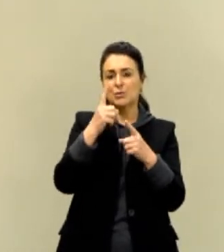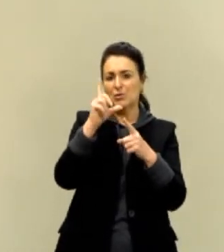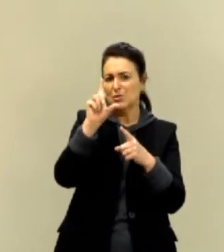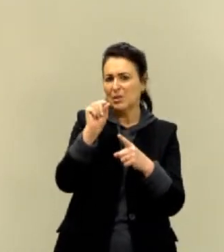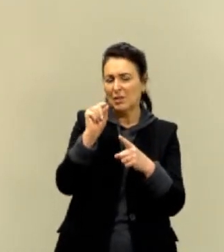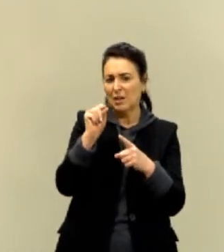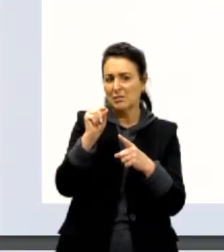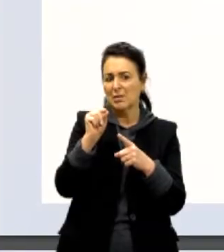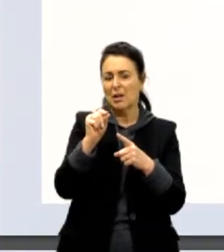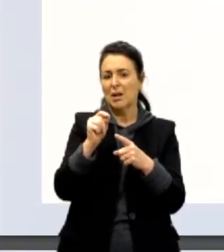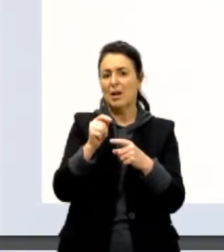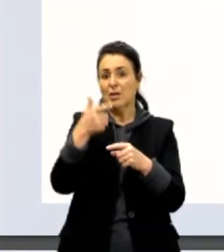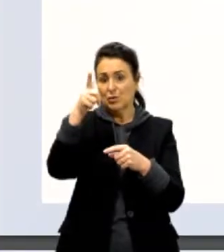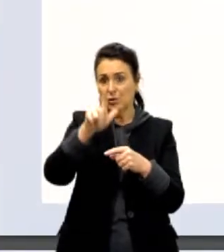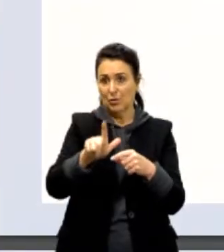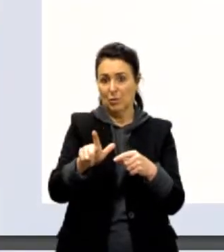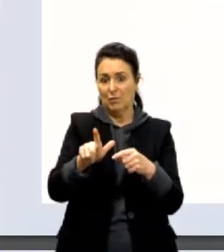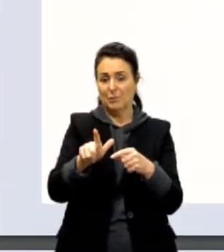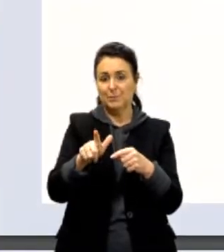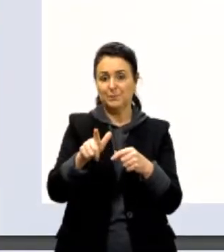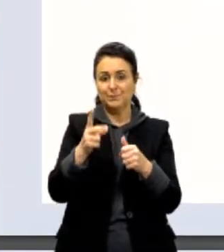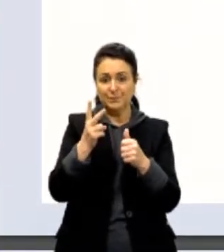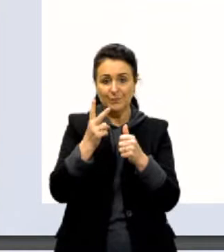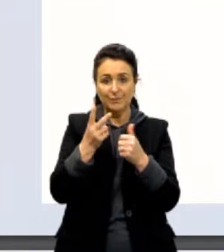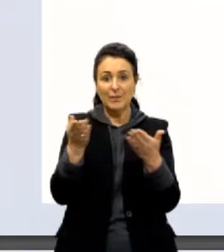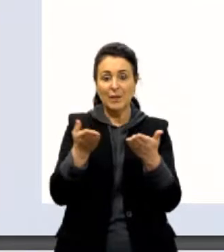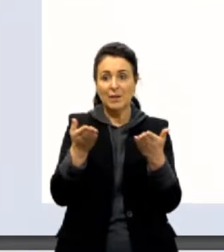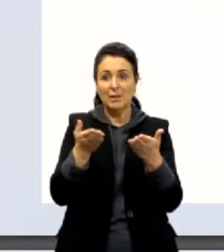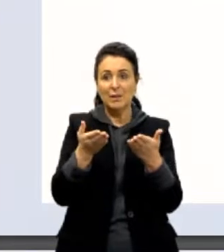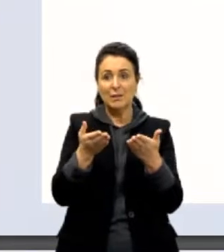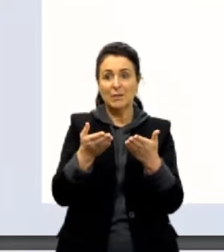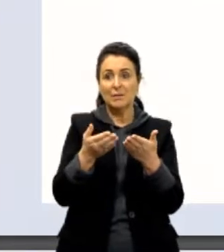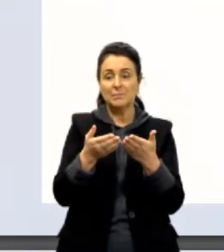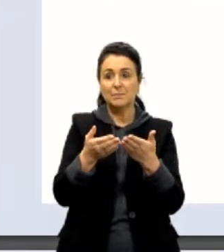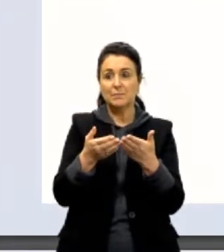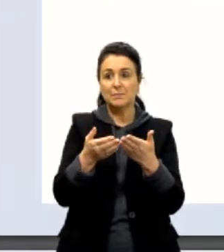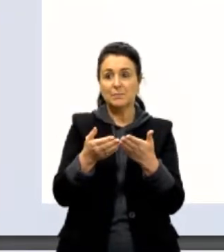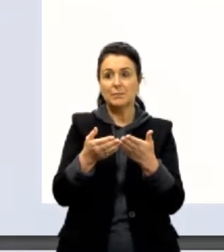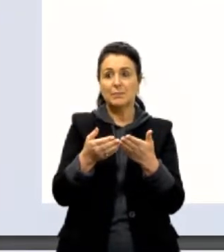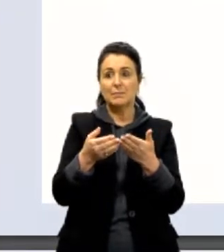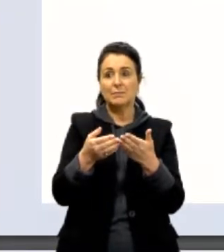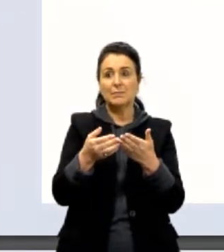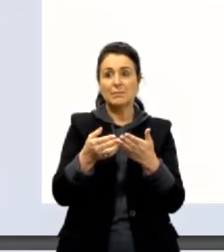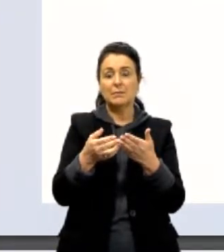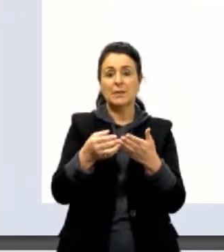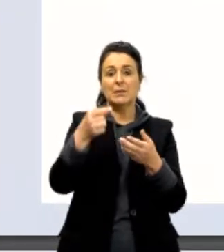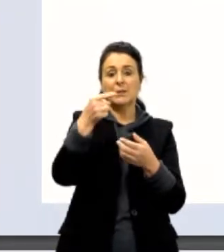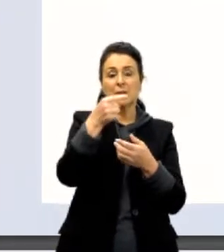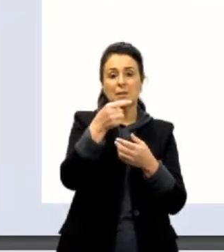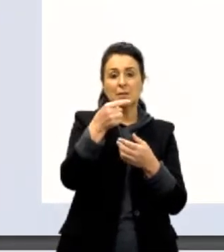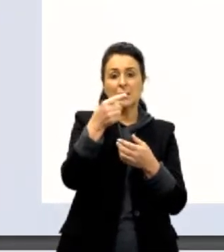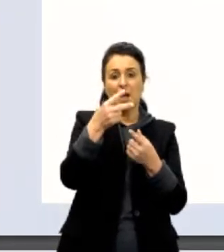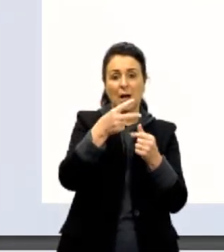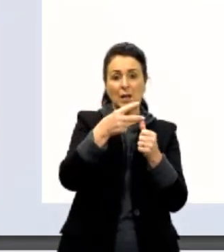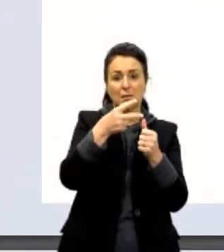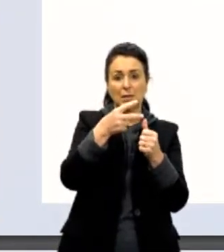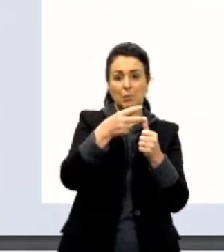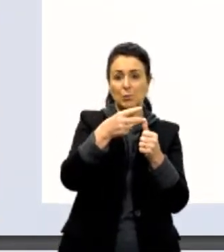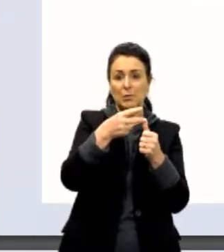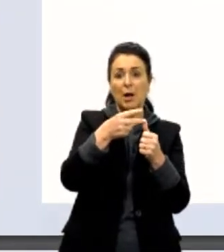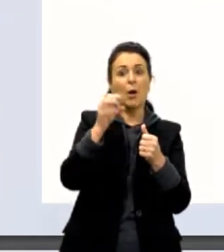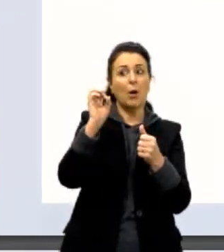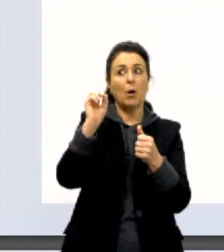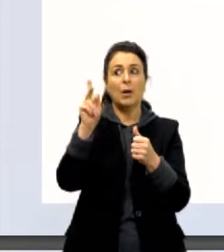Vamos testar a segunda condição, ó. O menos 6 pertence aos inteiros. A segunda condição estaria ok, mas a primeira